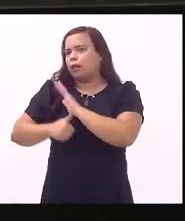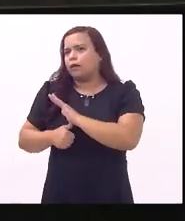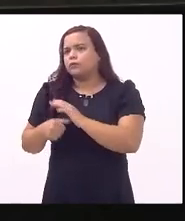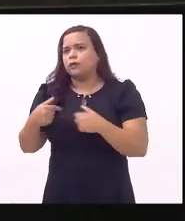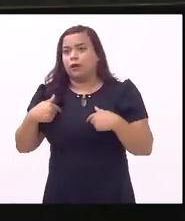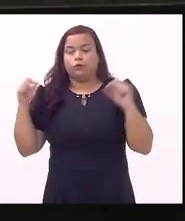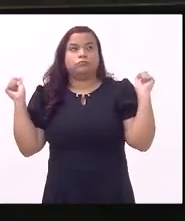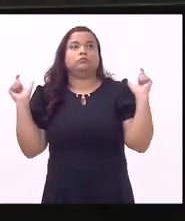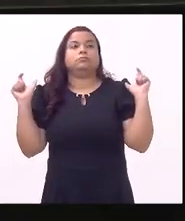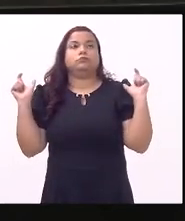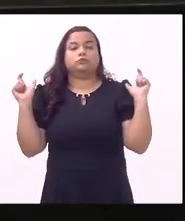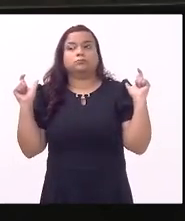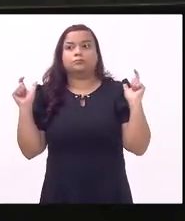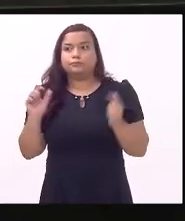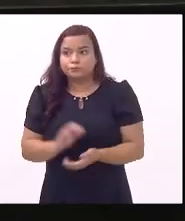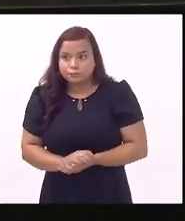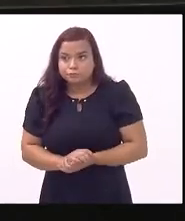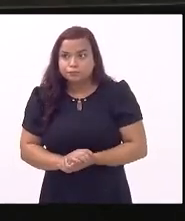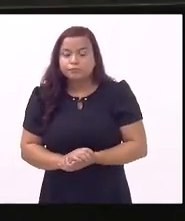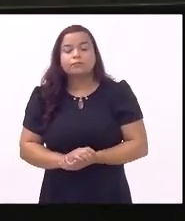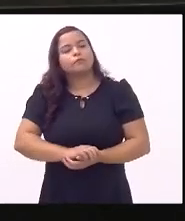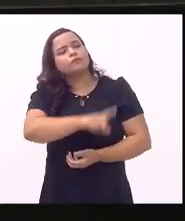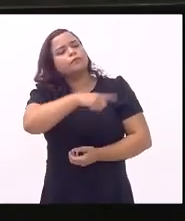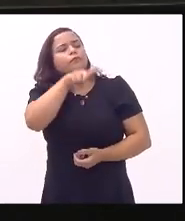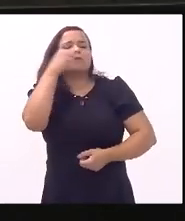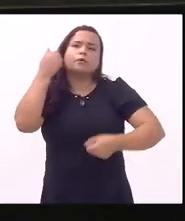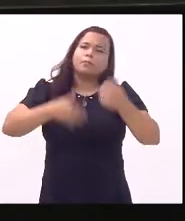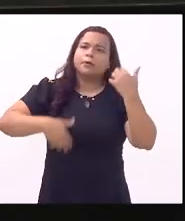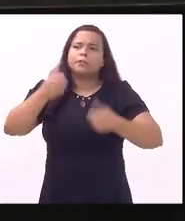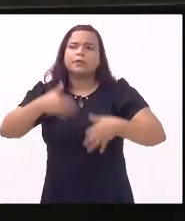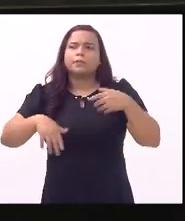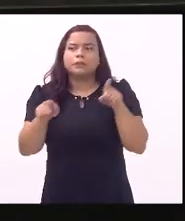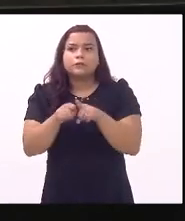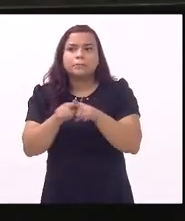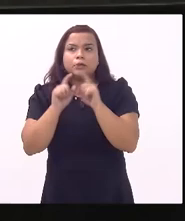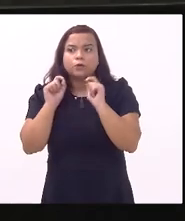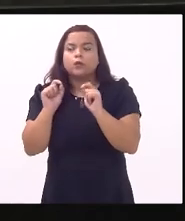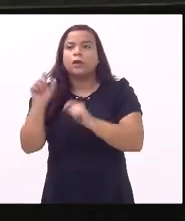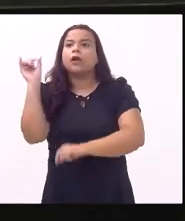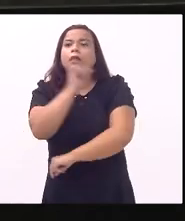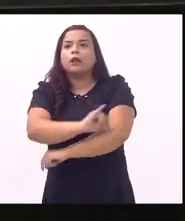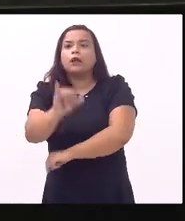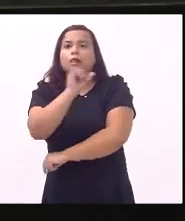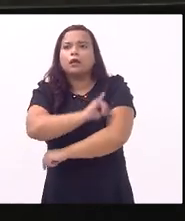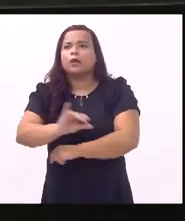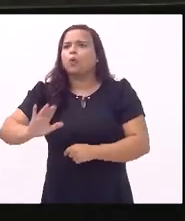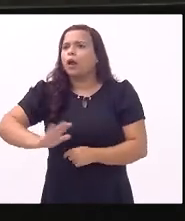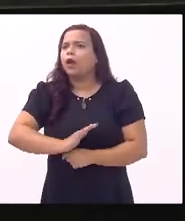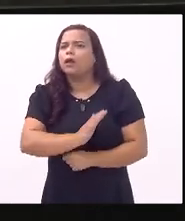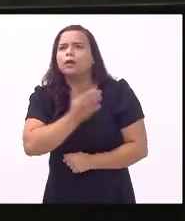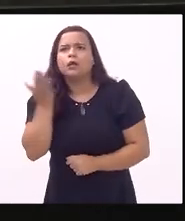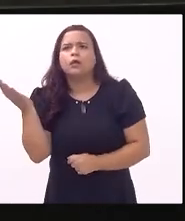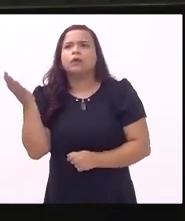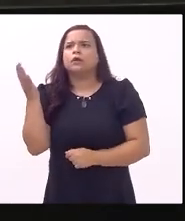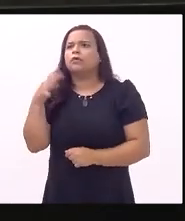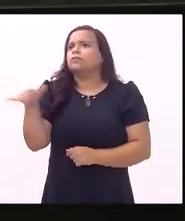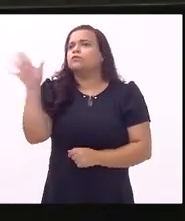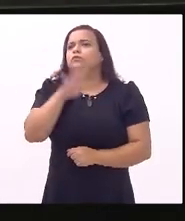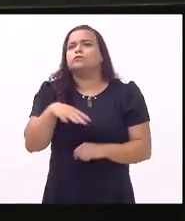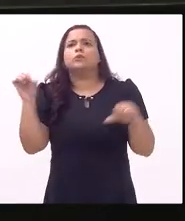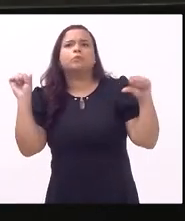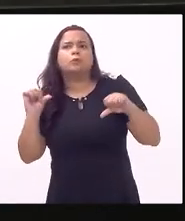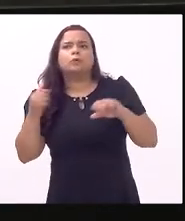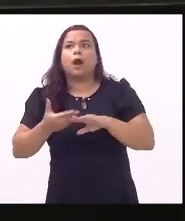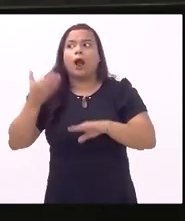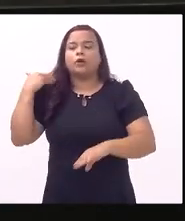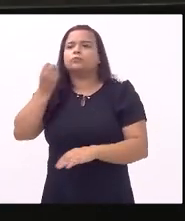perplexo segundo as falas que houveram aqui o Rio de Janeiro está horrível o Rio de Janeiro era bom